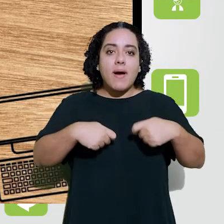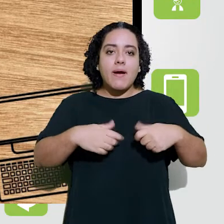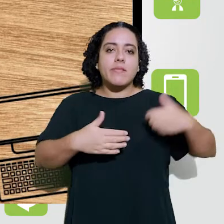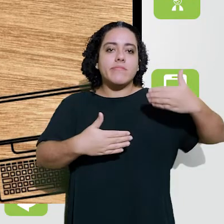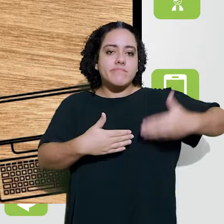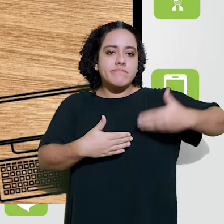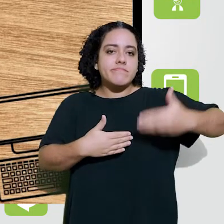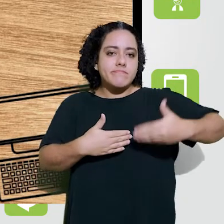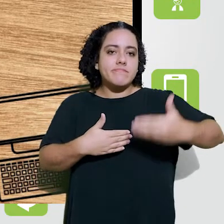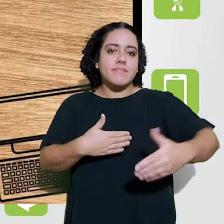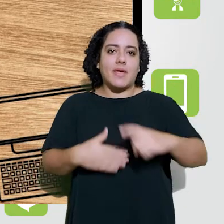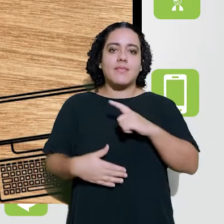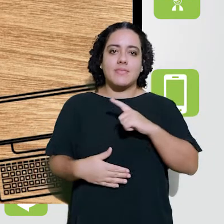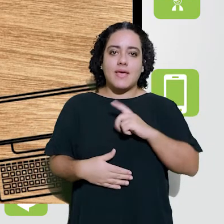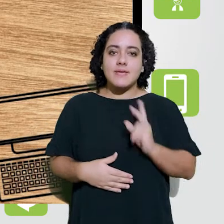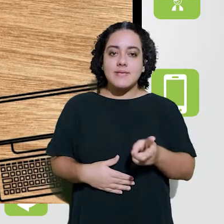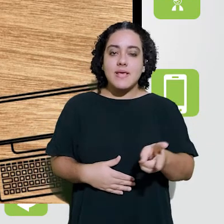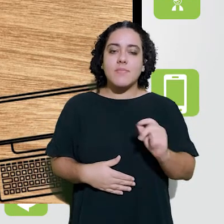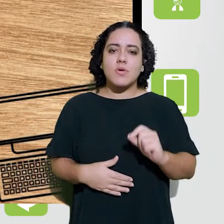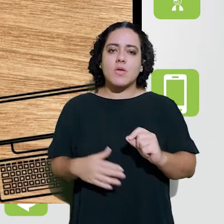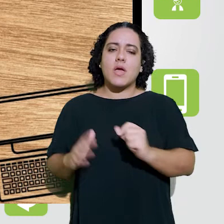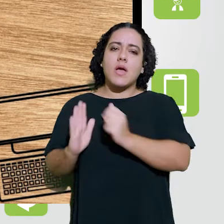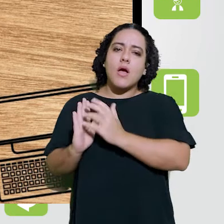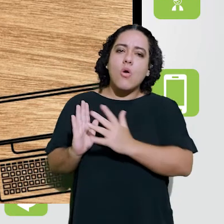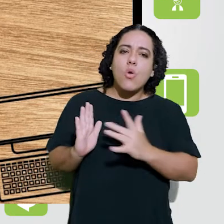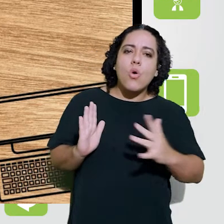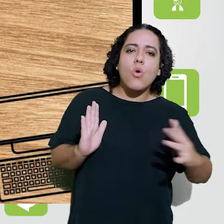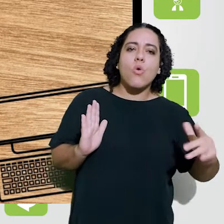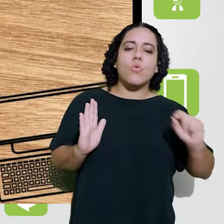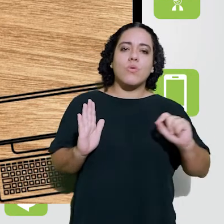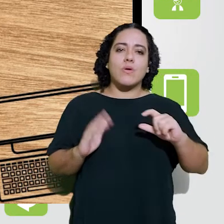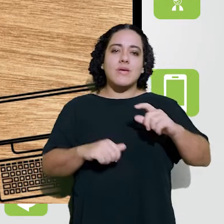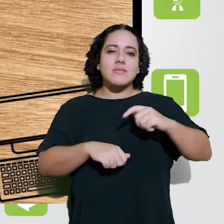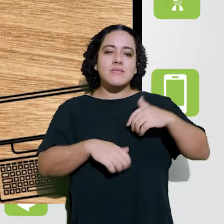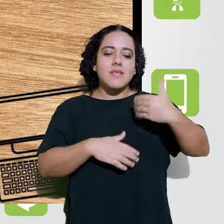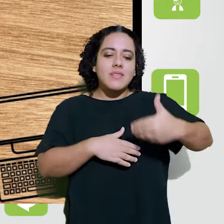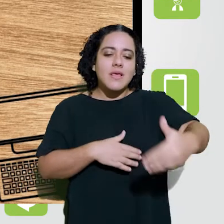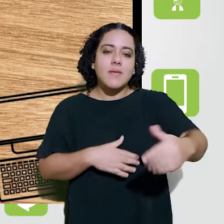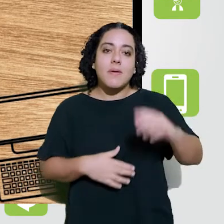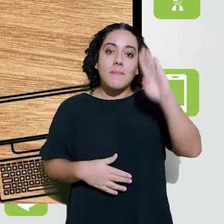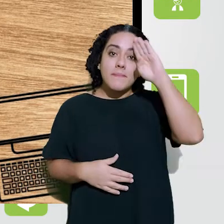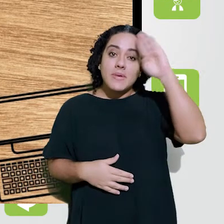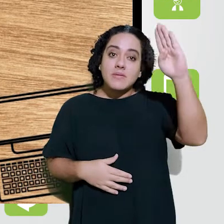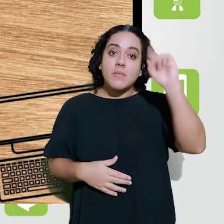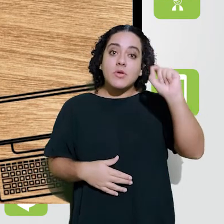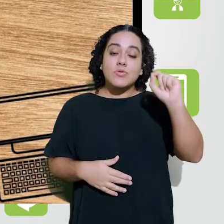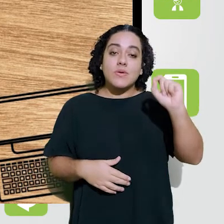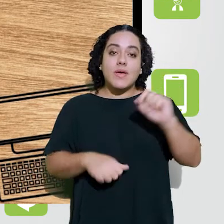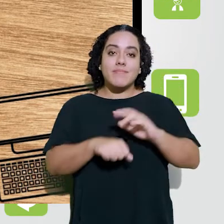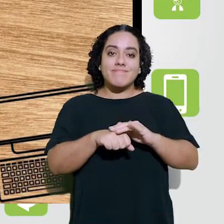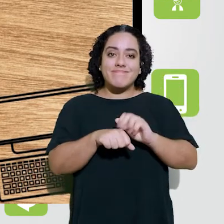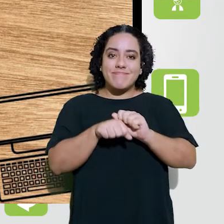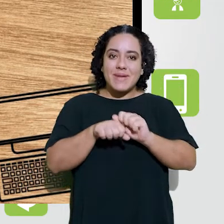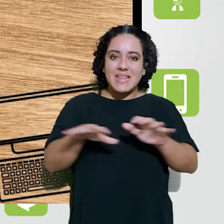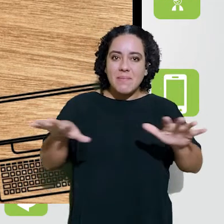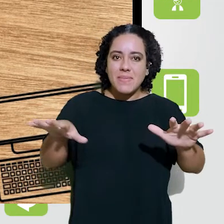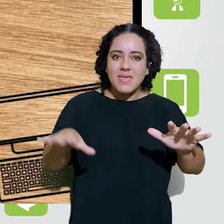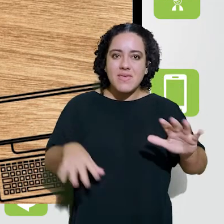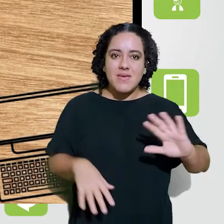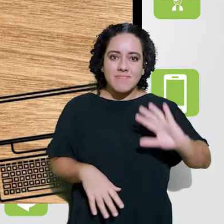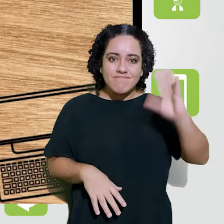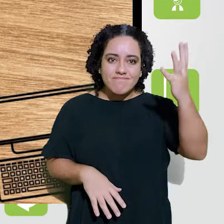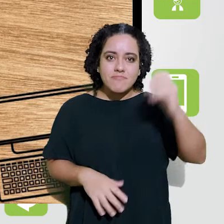discutir um pouquinho sobre uma demanda muito recorrente ao longo desses tempos,